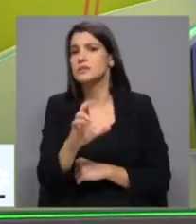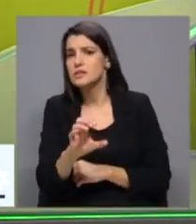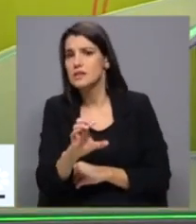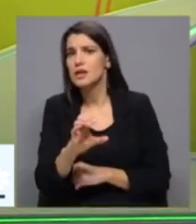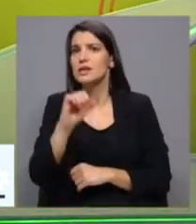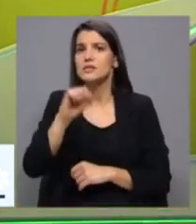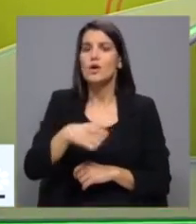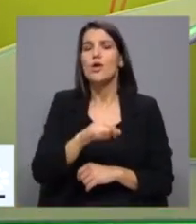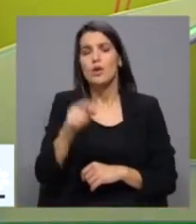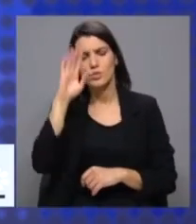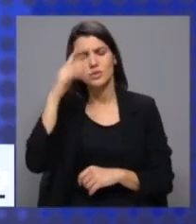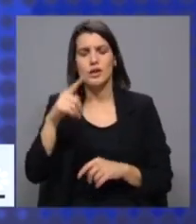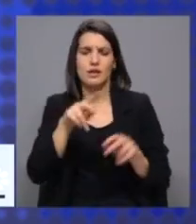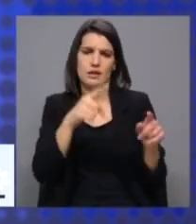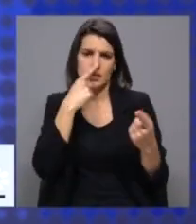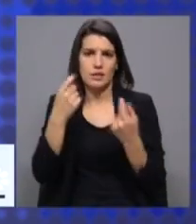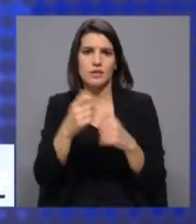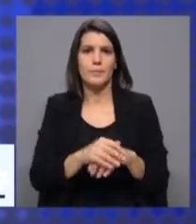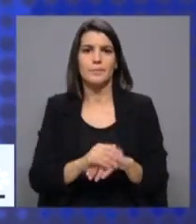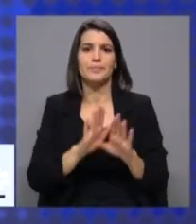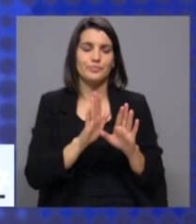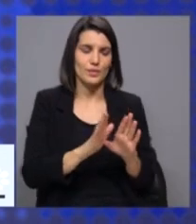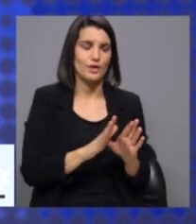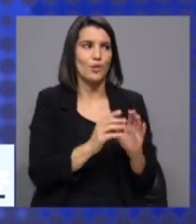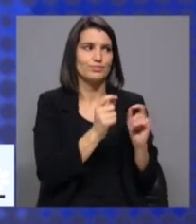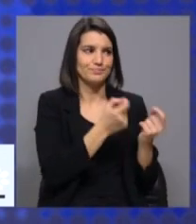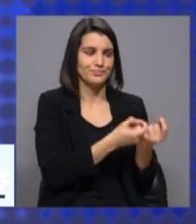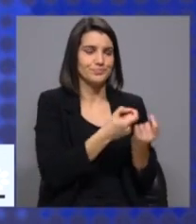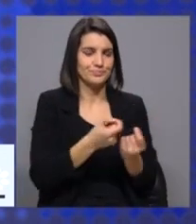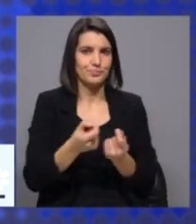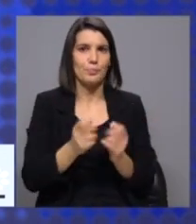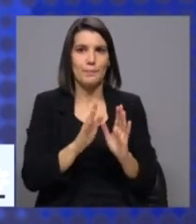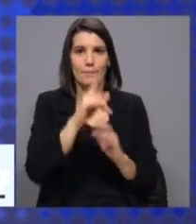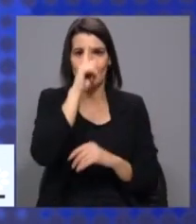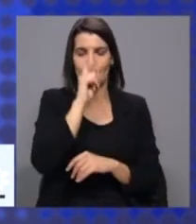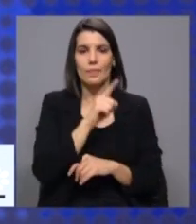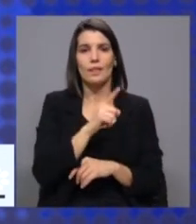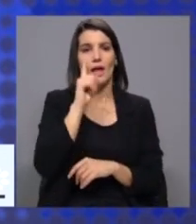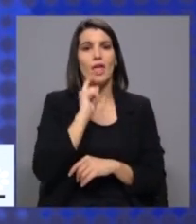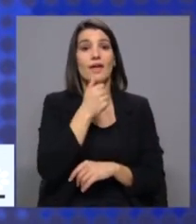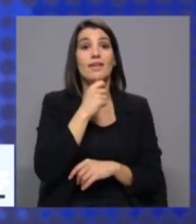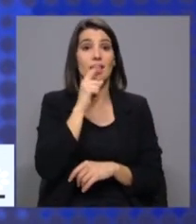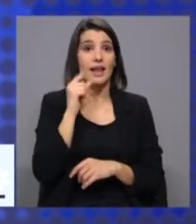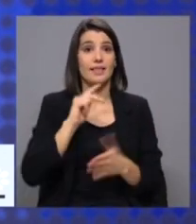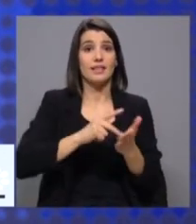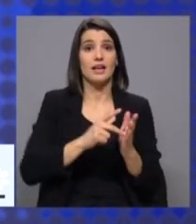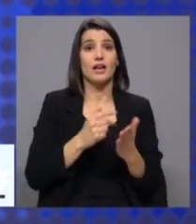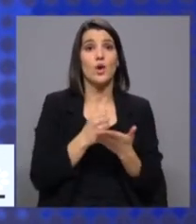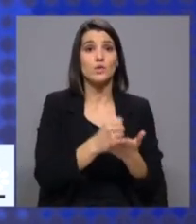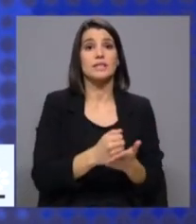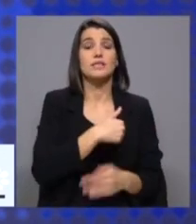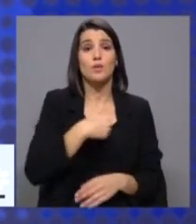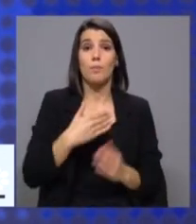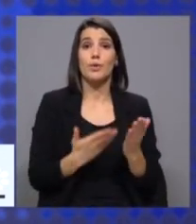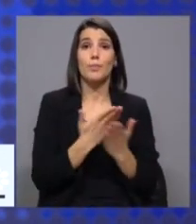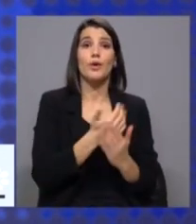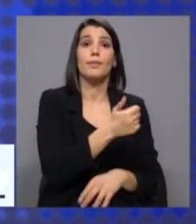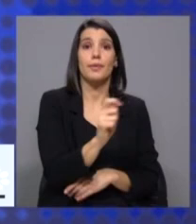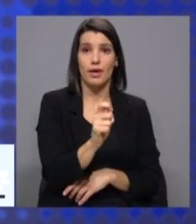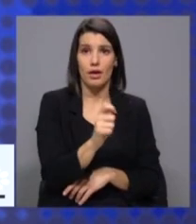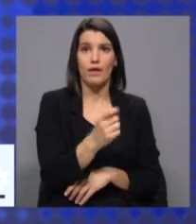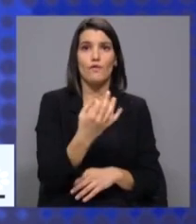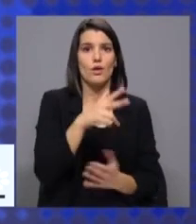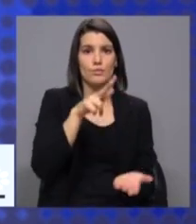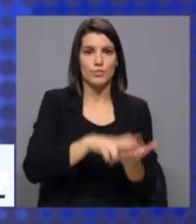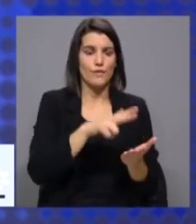divergem aí também. Vamos então por partes. Lembrar a Inês, que por exemplo, a carreira técnica auxiliar de saúde foi a minha proposta do Bloco de Esquerda, que chegou a ser